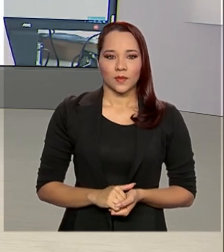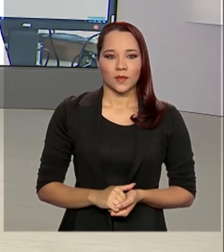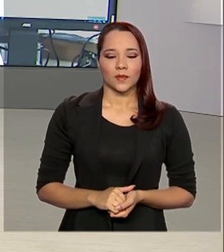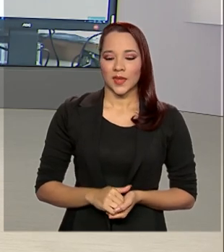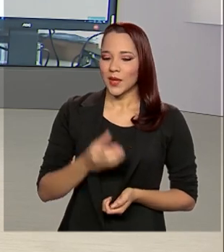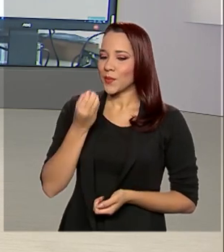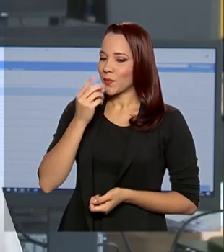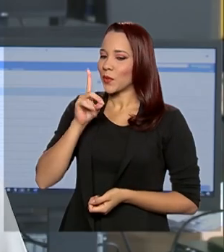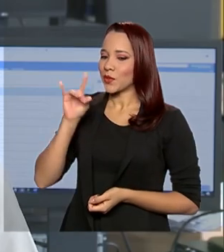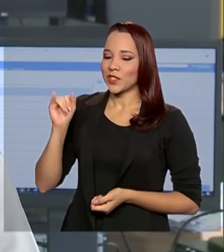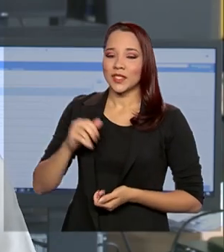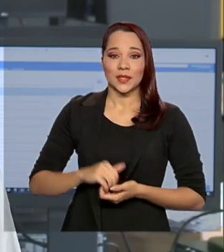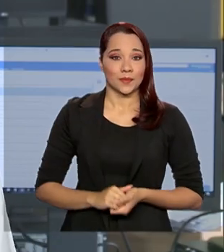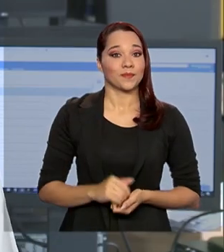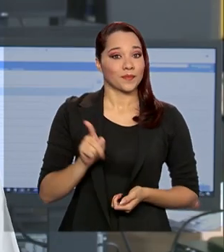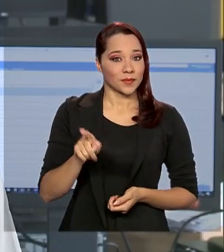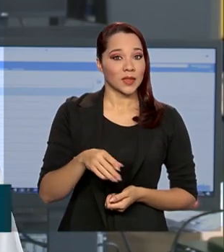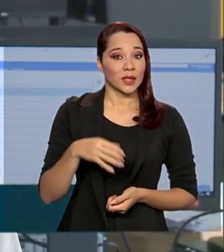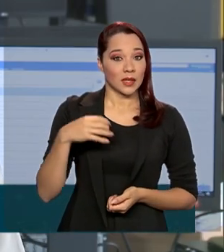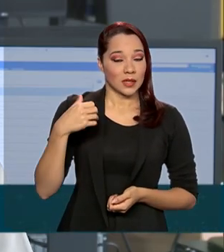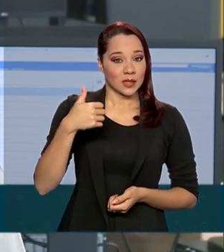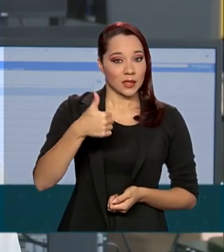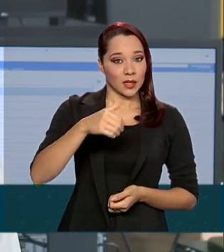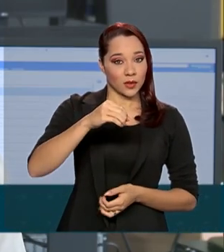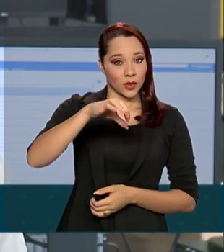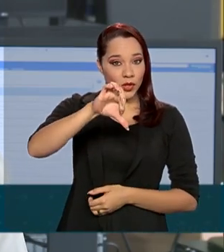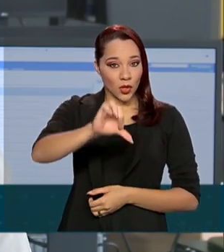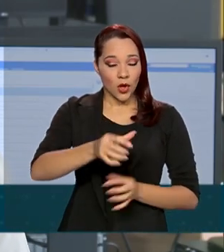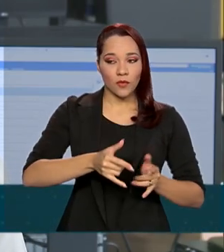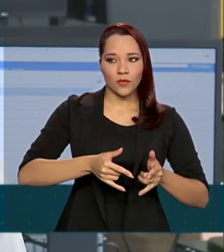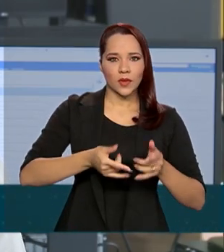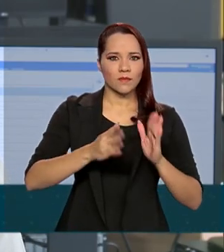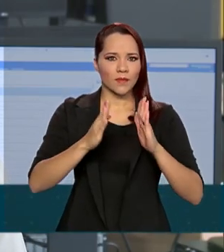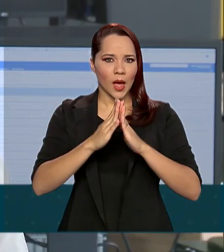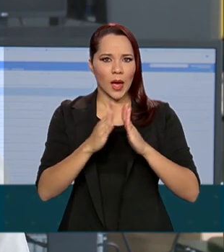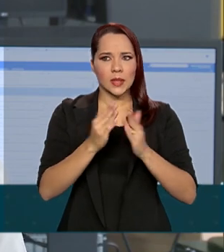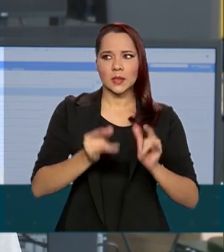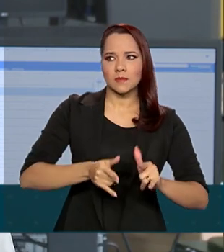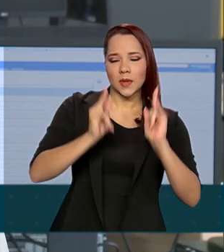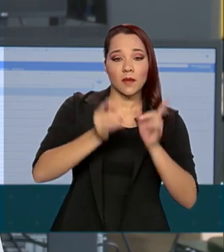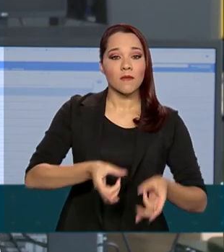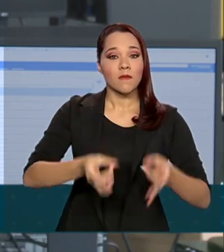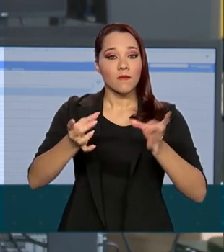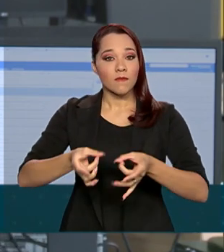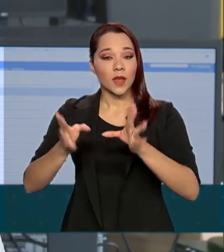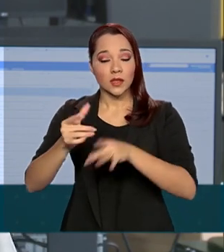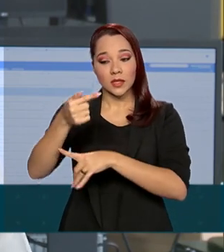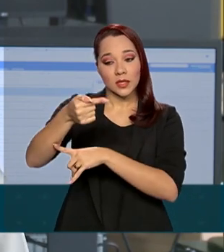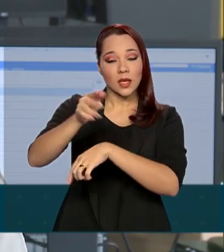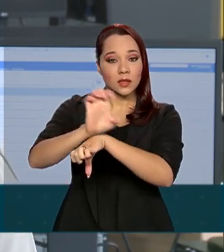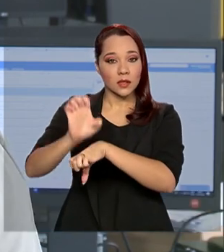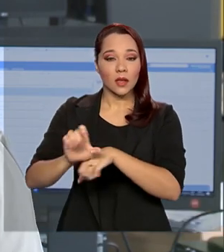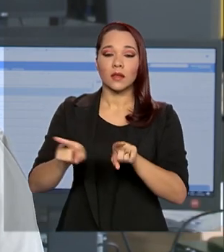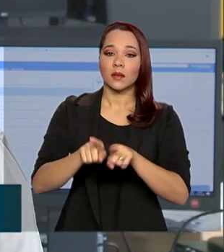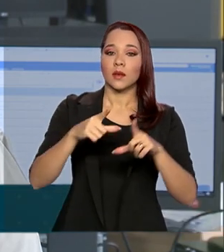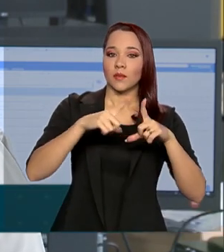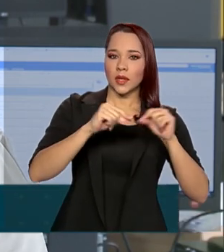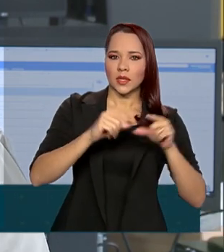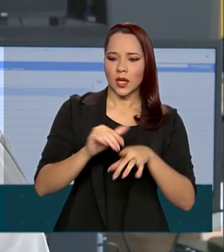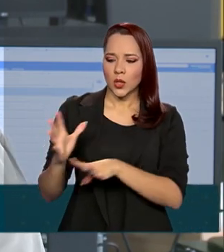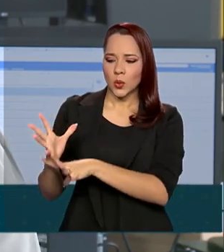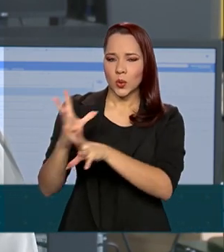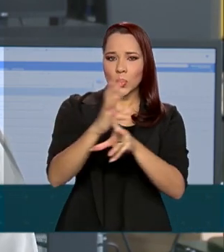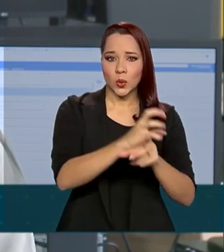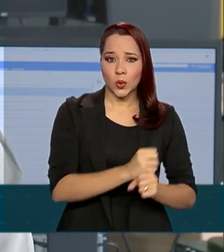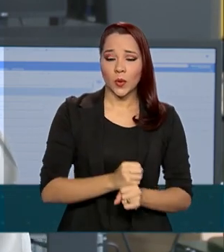Bom dia, Renata. São 109 imóveis que estarão à venda em 7 estados e no Distrito Federal. O lote todo foi avaliado